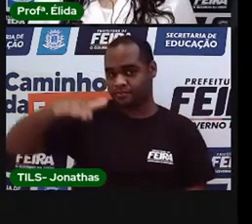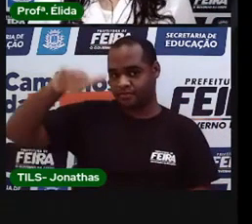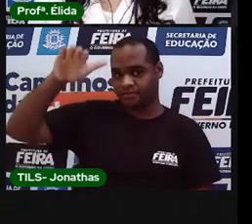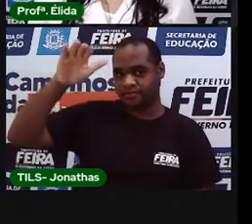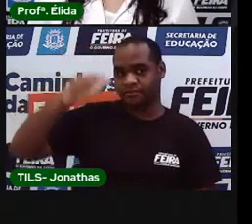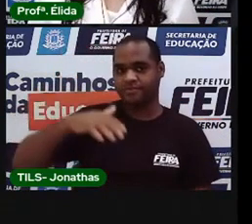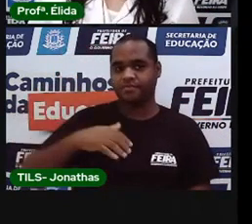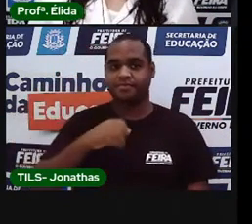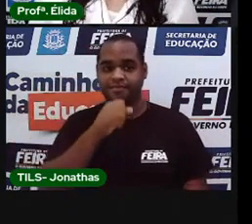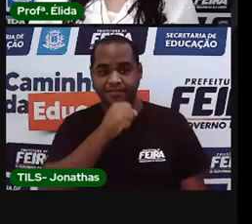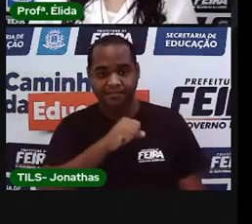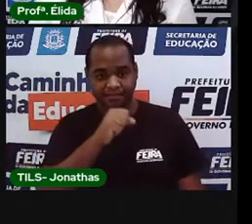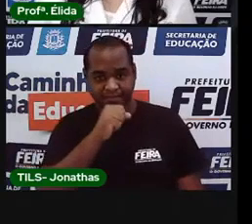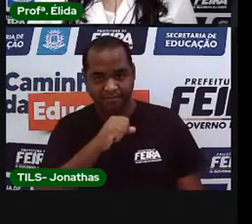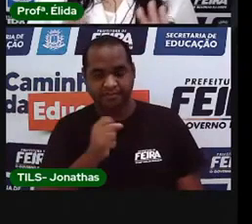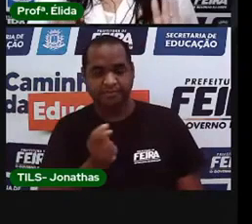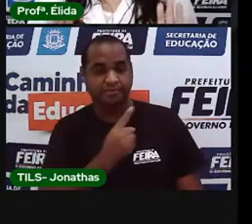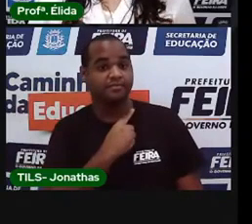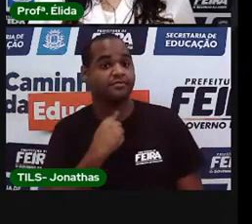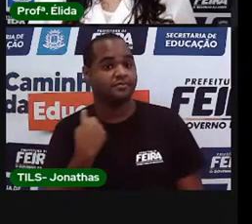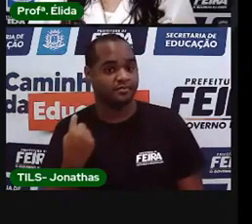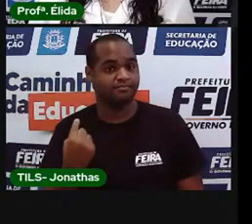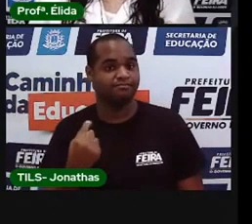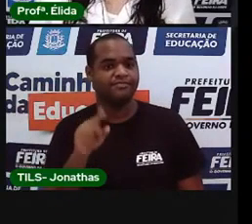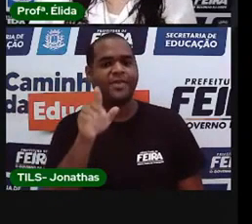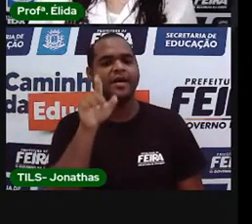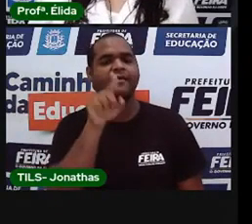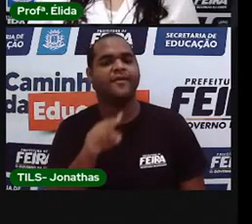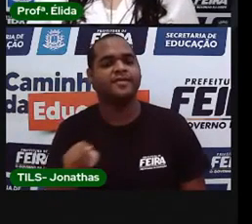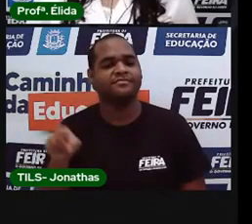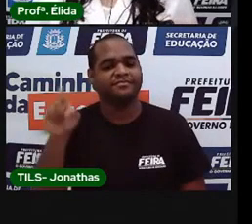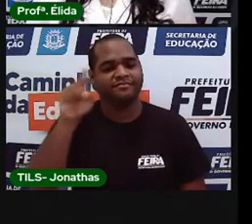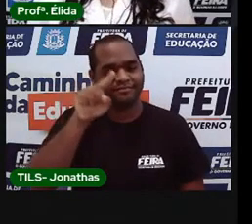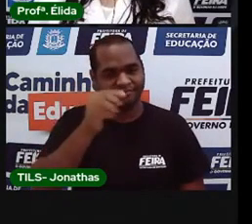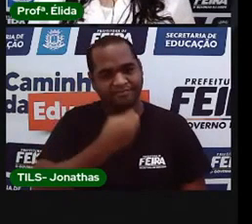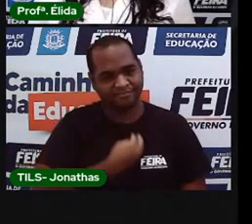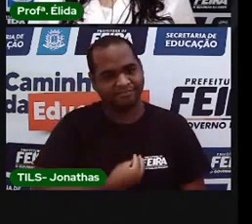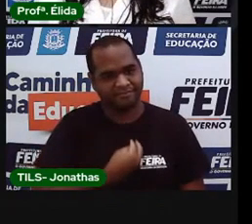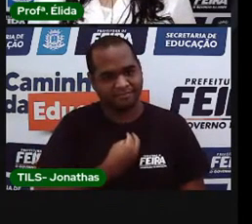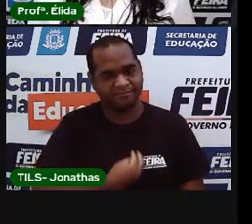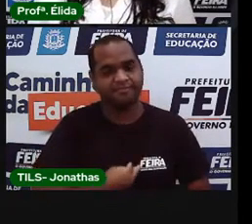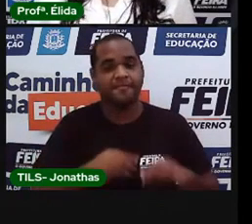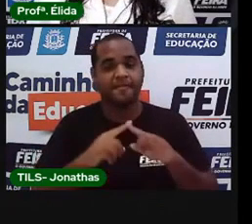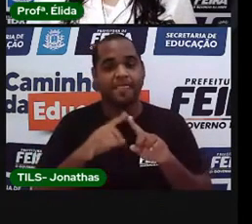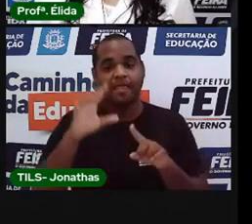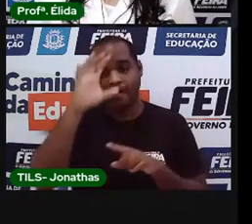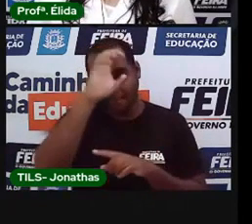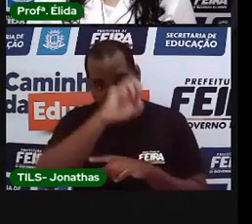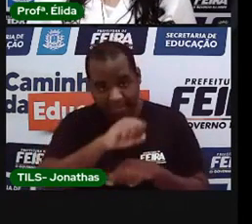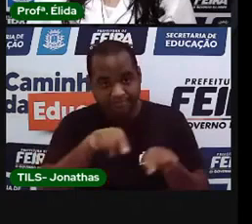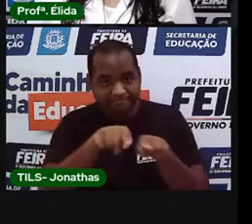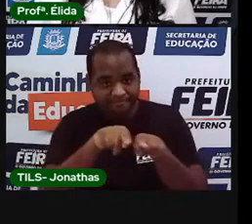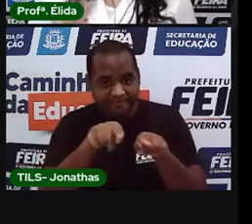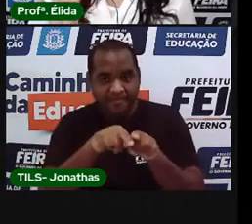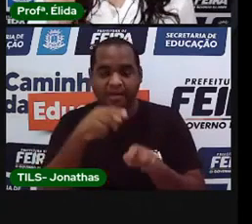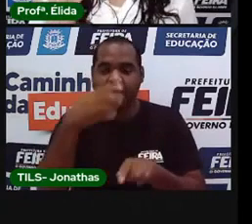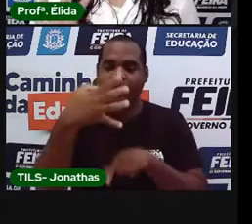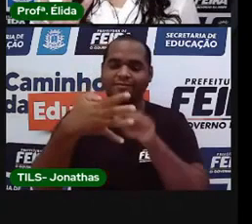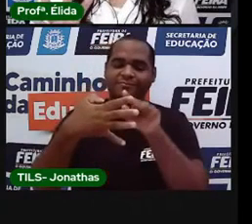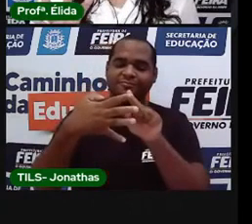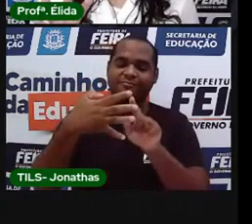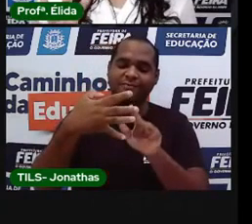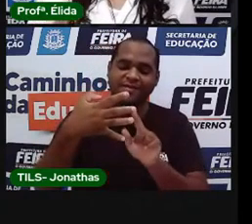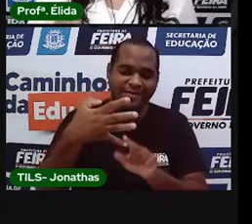envelhece e morre. Esse é o ciclo da vida. Nós também aprendemos que a vida tem